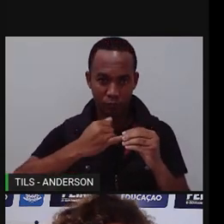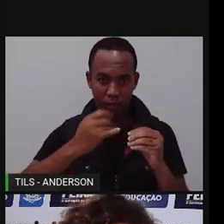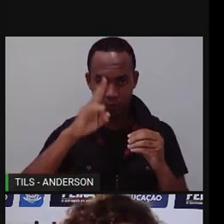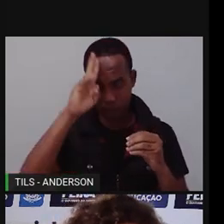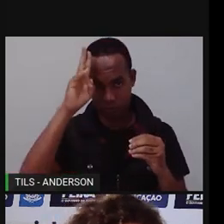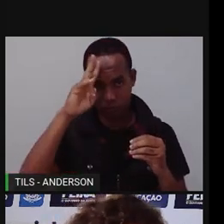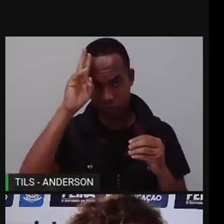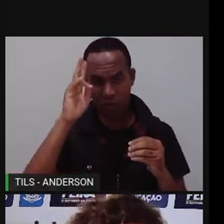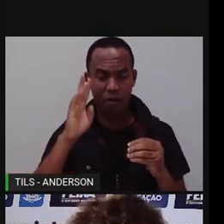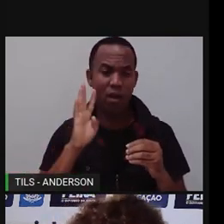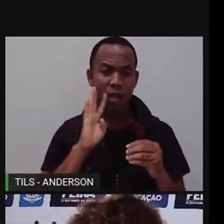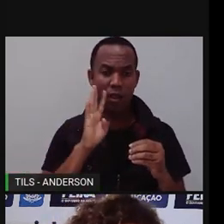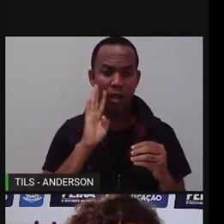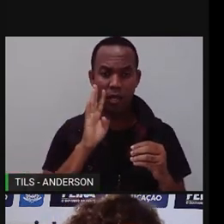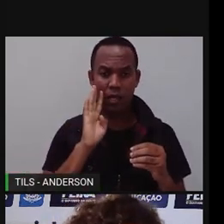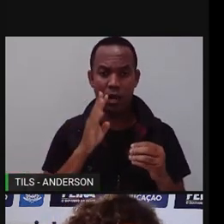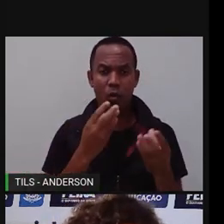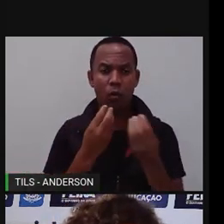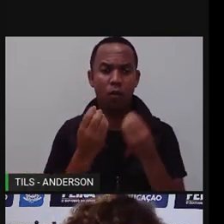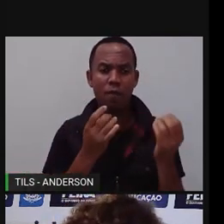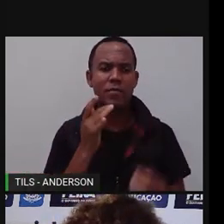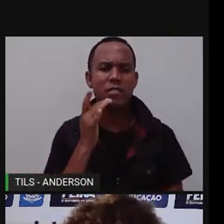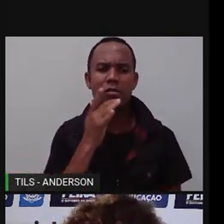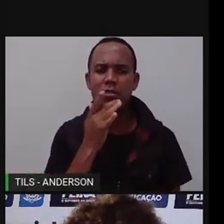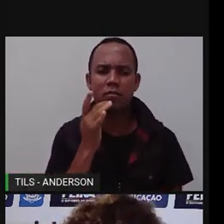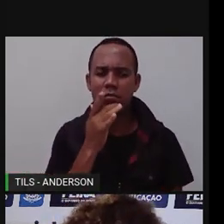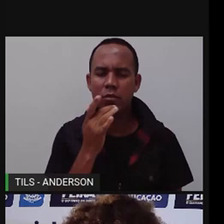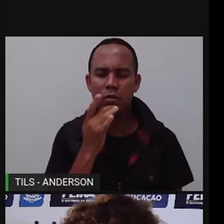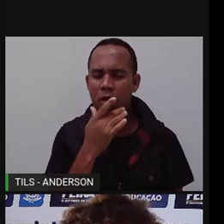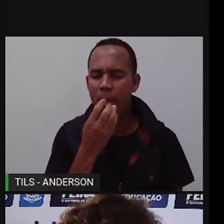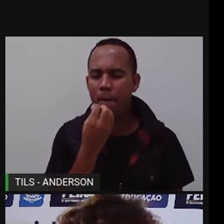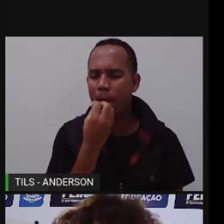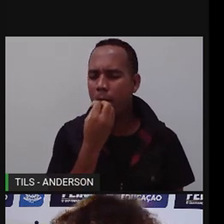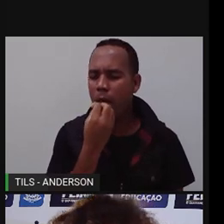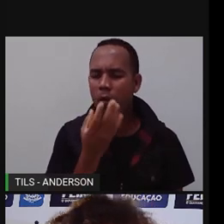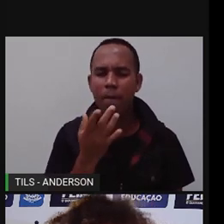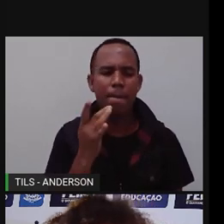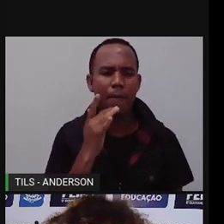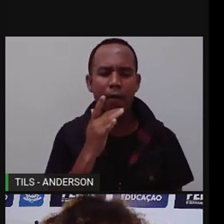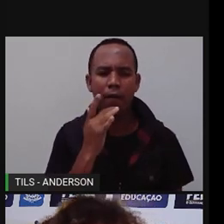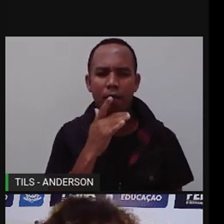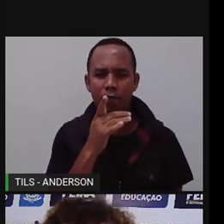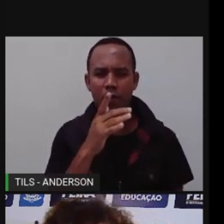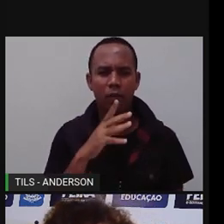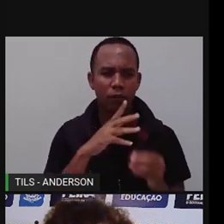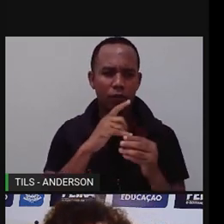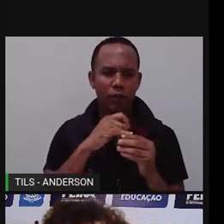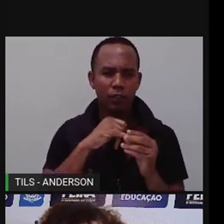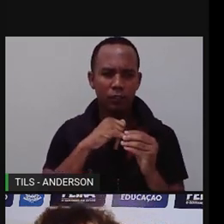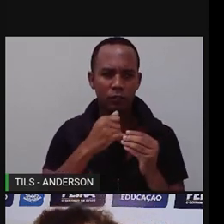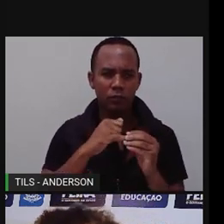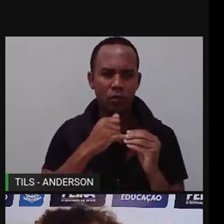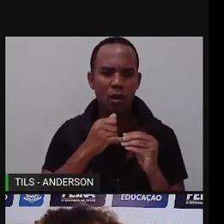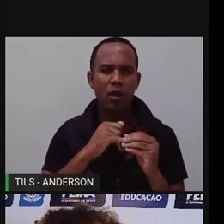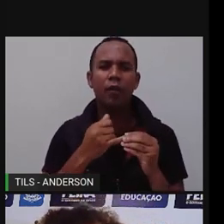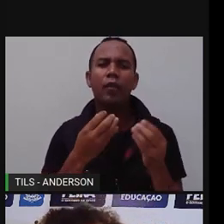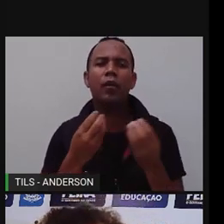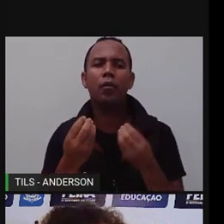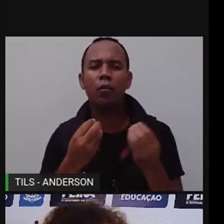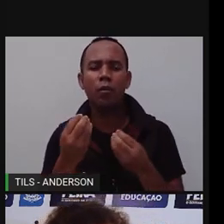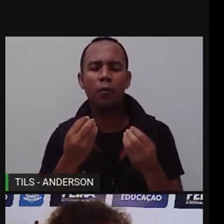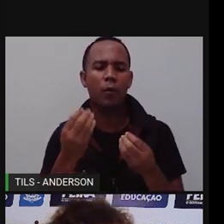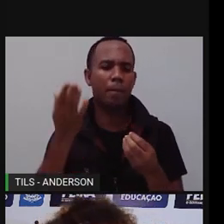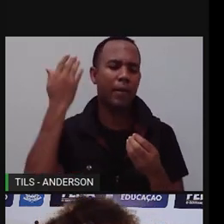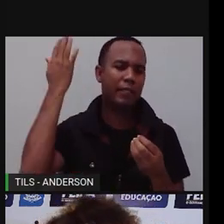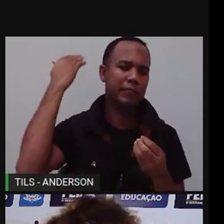Quer dizer, é bacana por conta do sabor de como ela foi construída. Mas a feijoada, ela